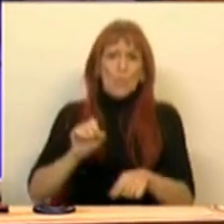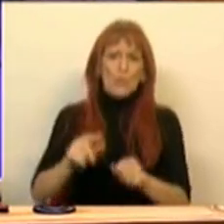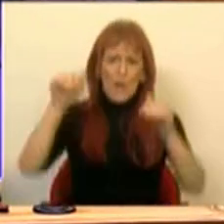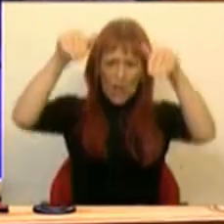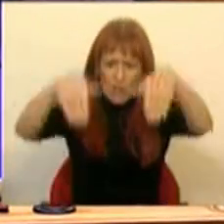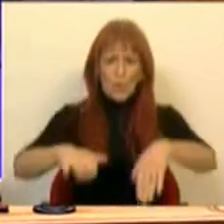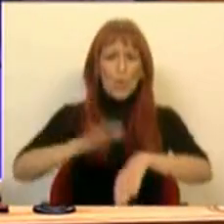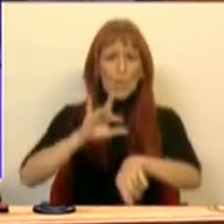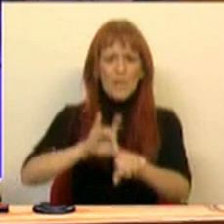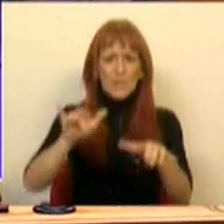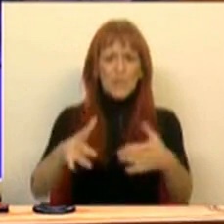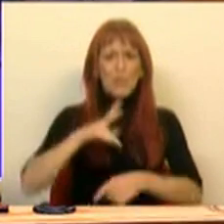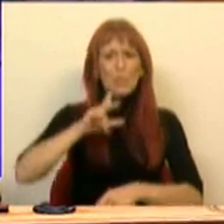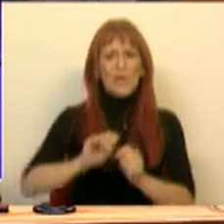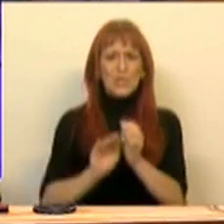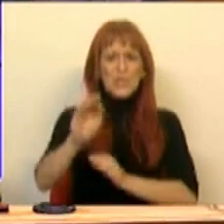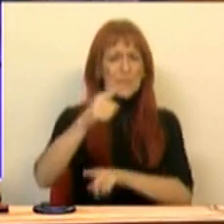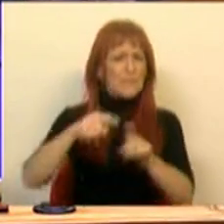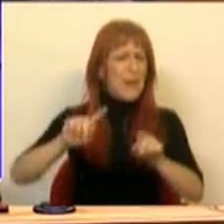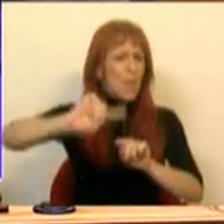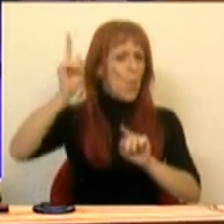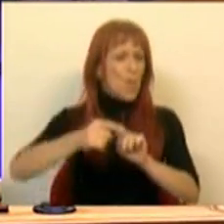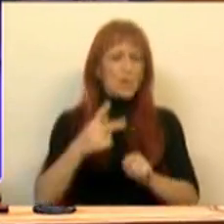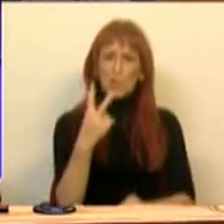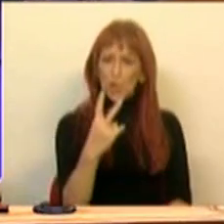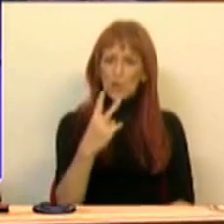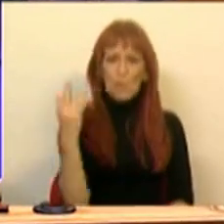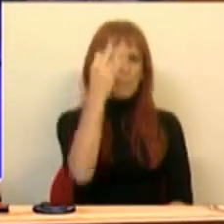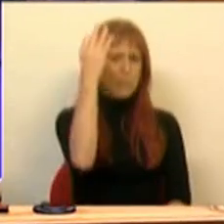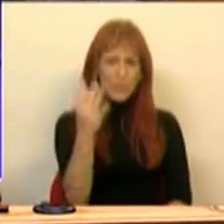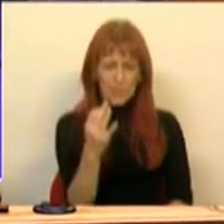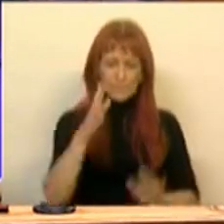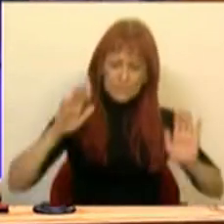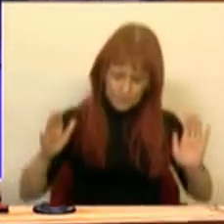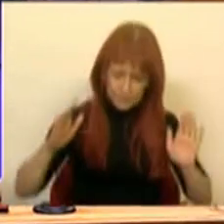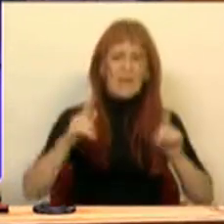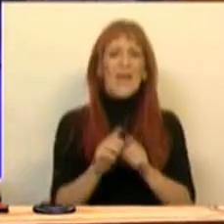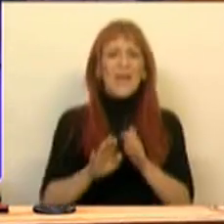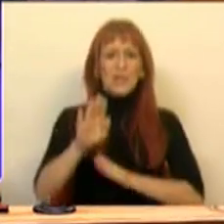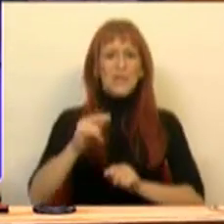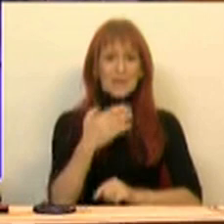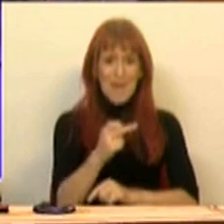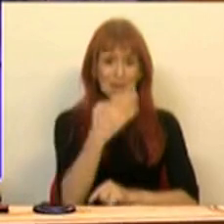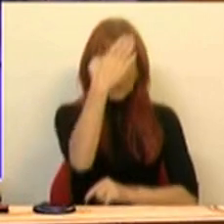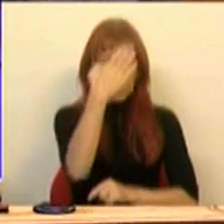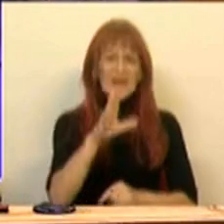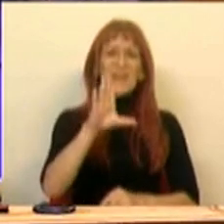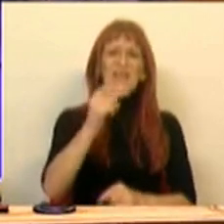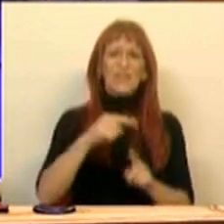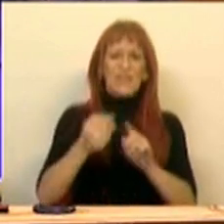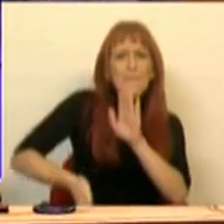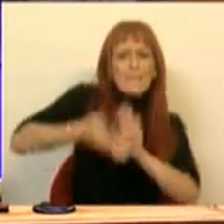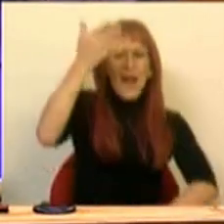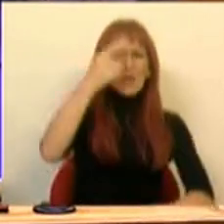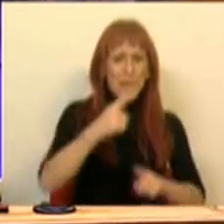recessão de pandemia, Portugal cresceu em média anual 2%. Ou seja, cresceu nestes 7 anos 10 vezes